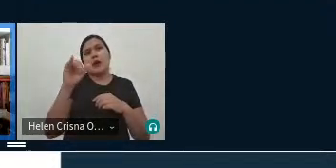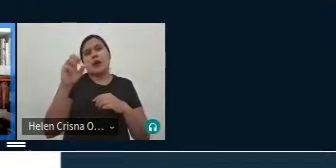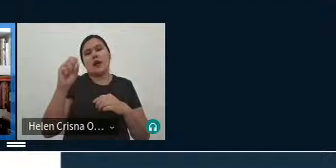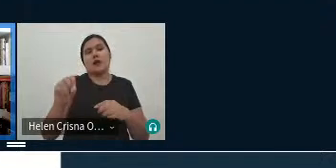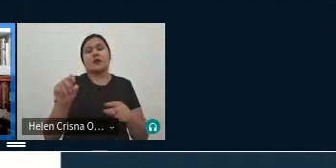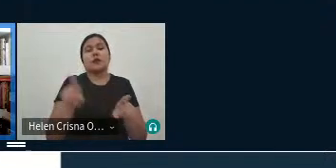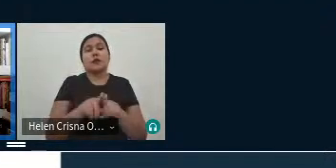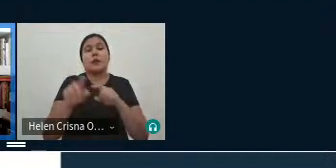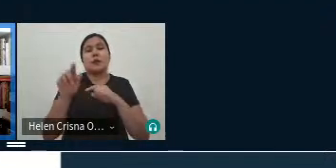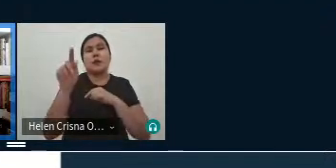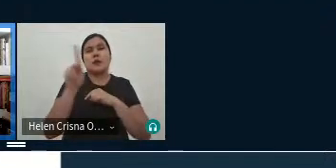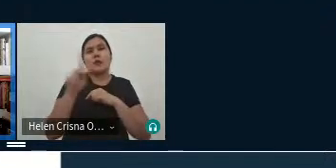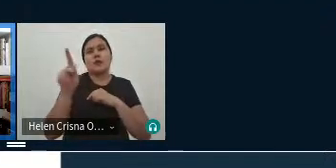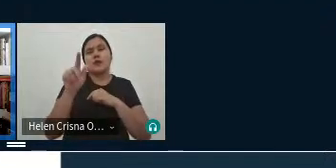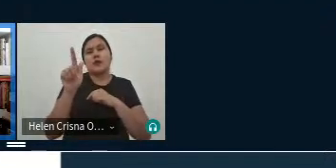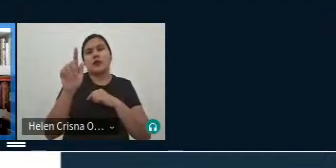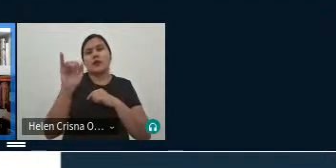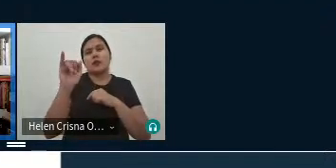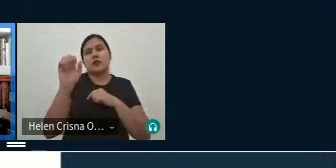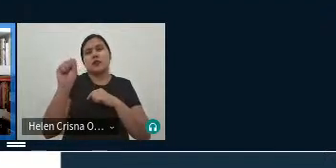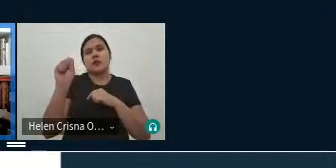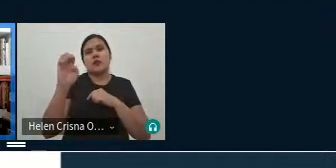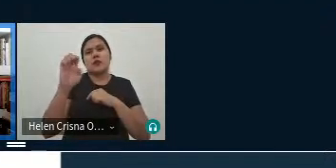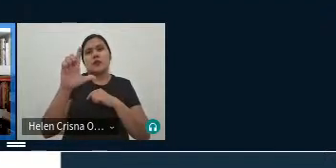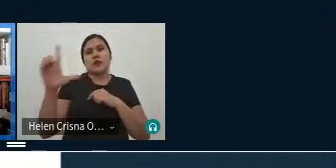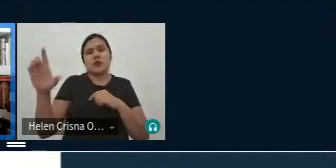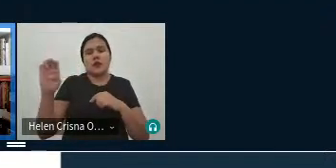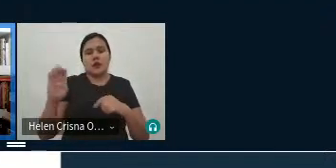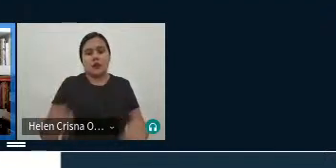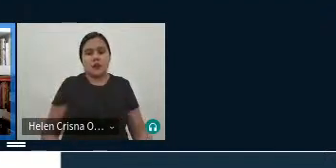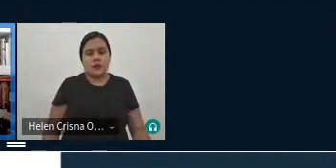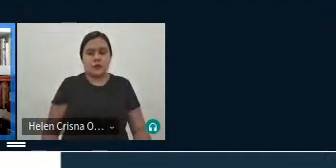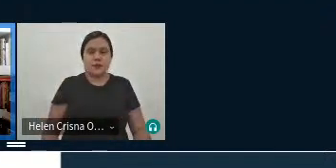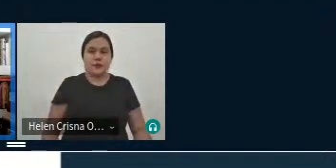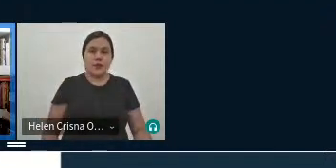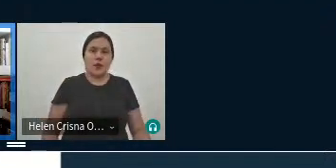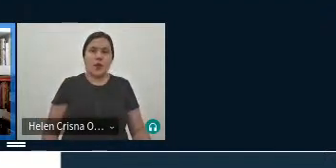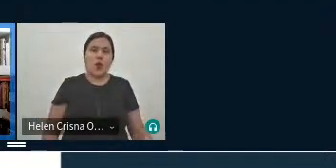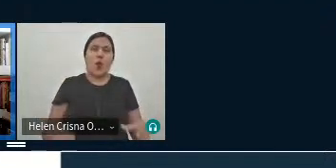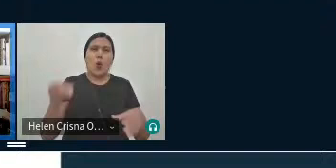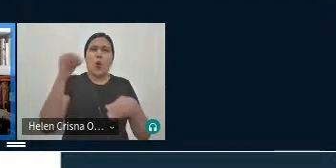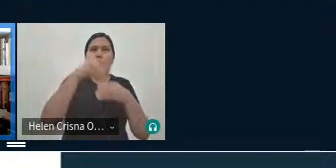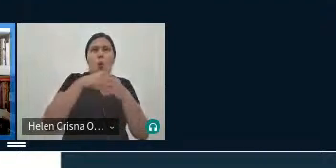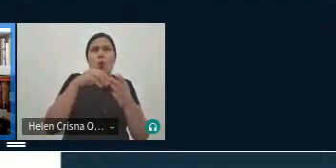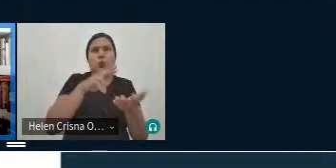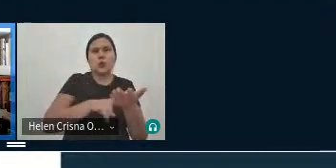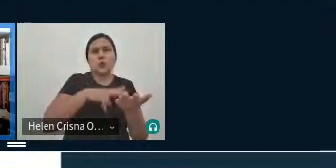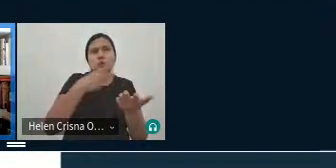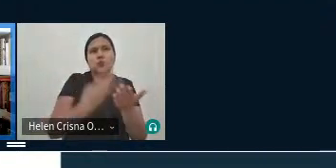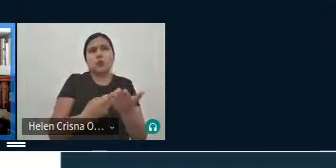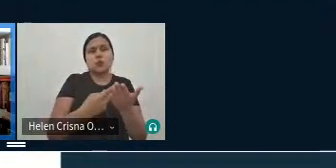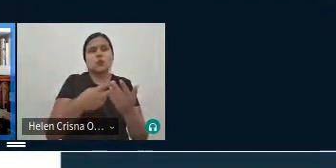Gisele dois nichos dentro da tradução que são